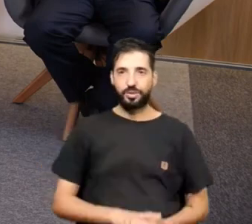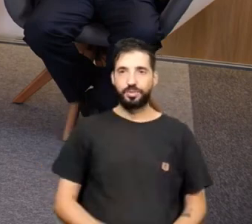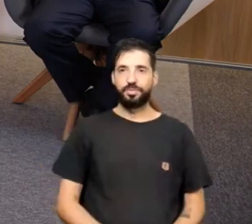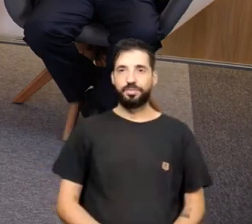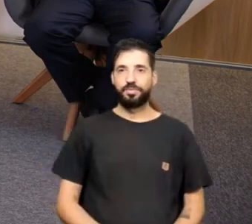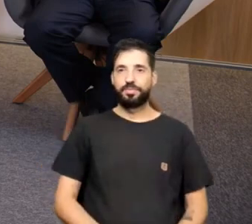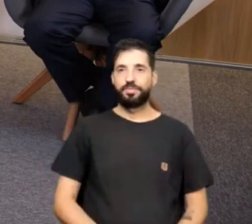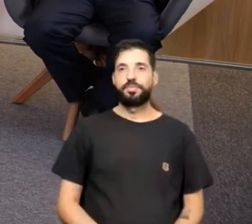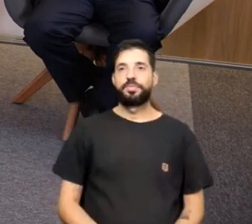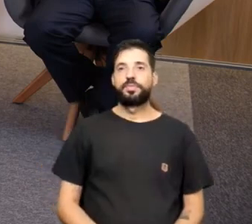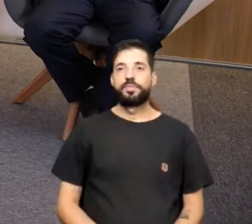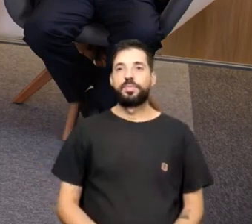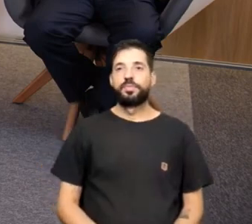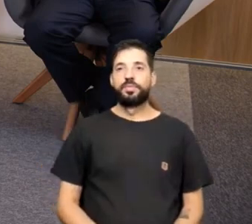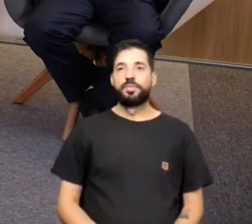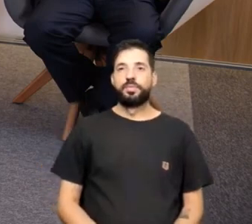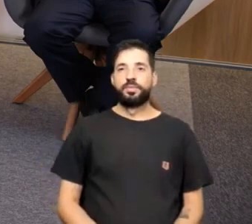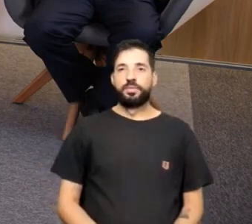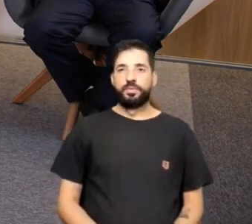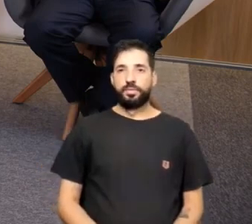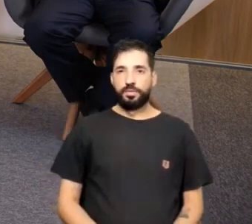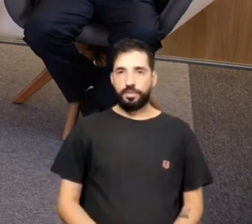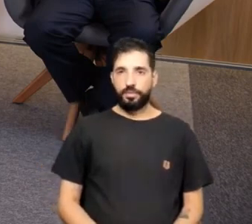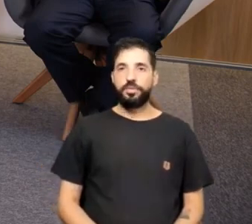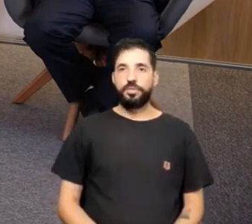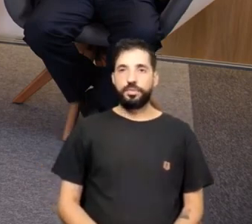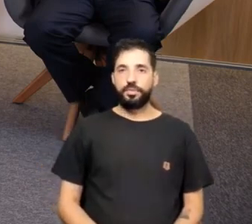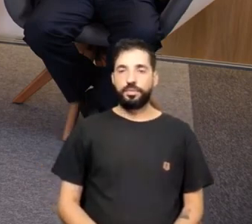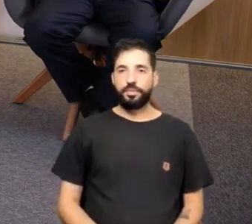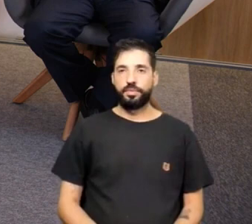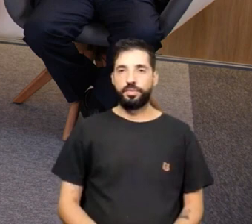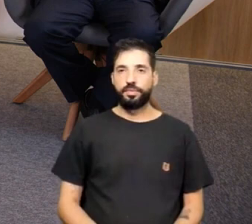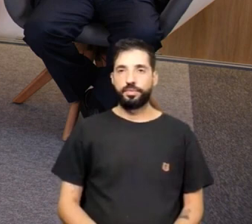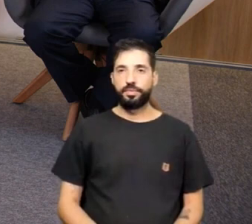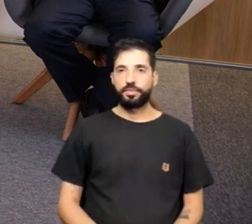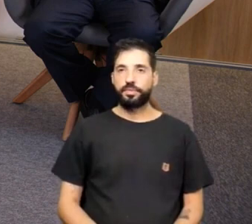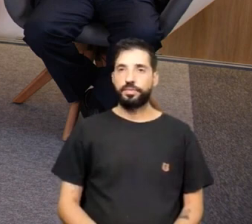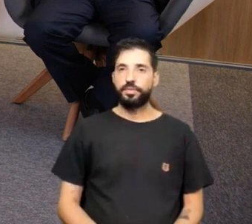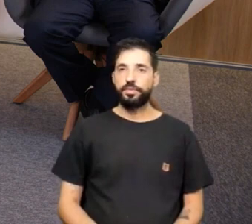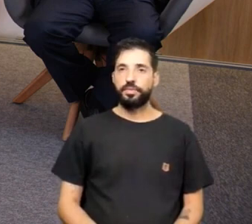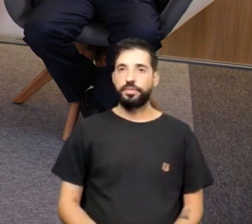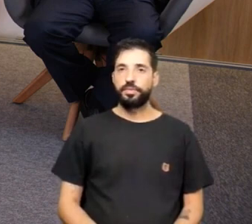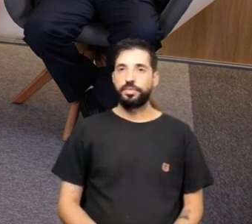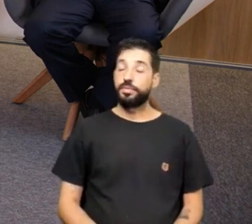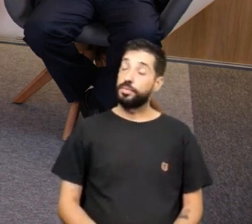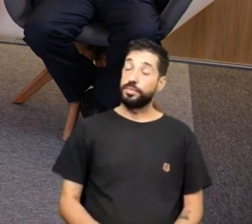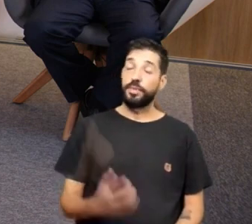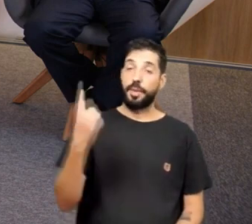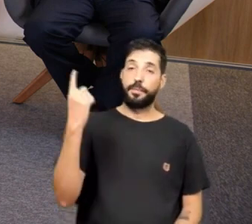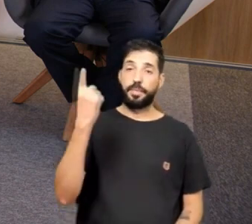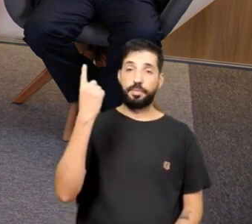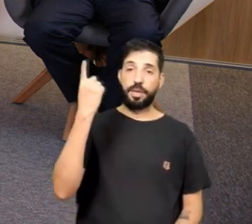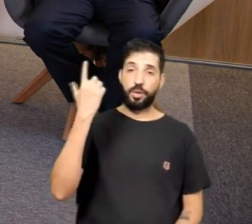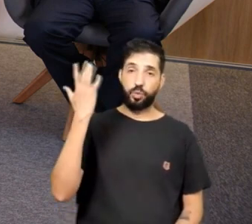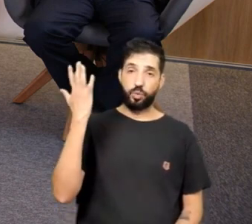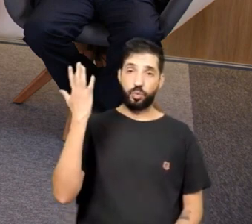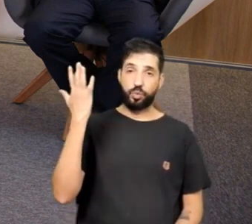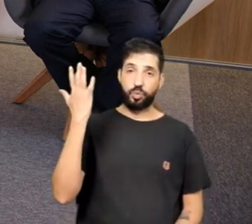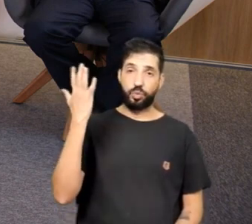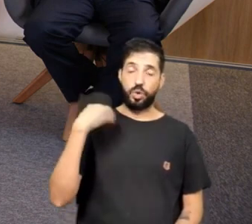Obrigada, Pimenta. Tato? Ana Flávia, primeiro, na sua pessoa, quero